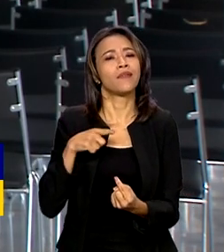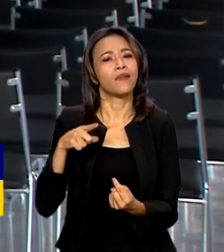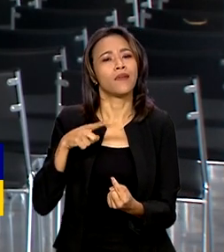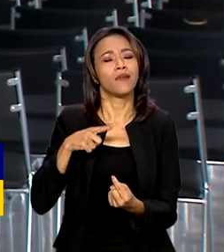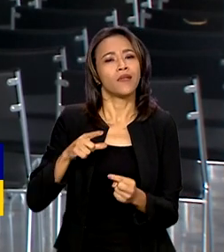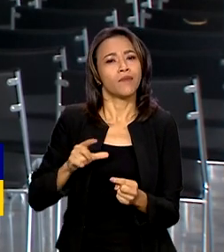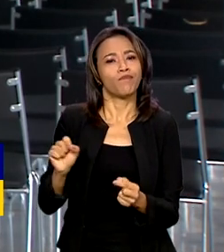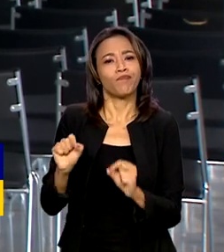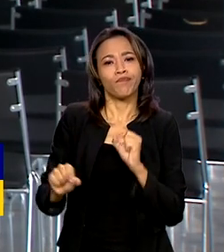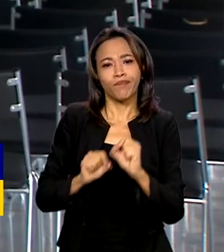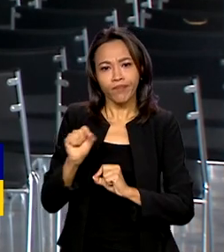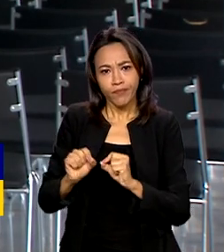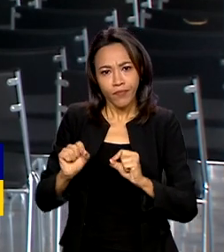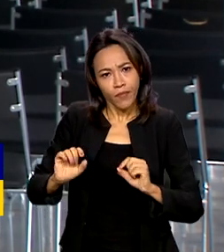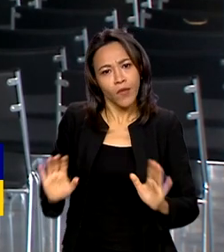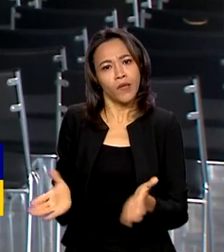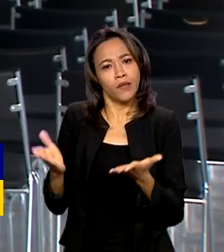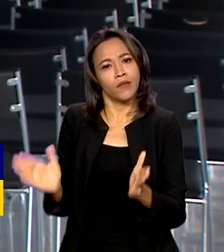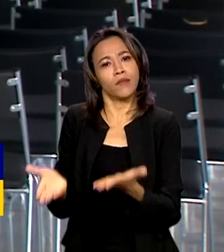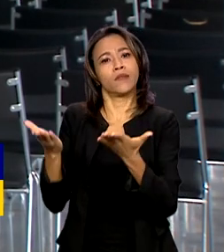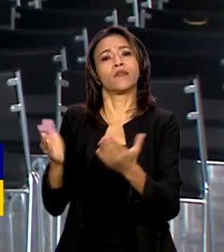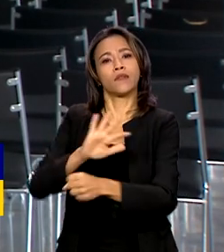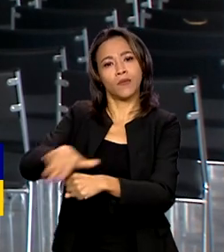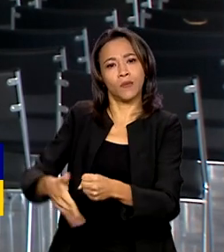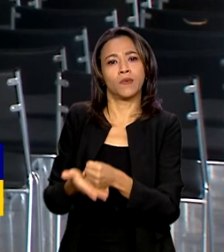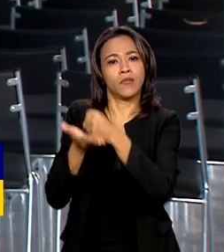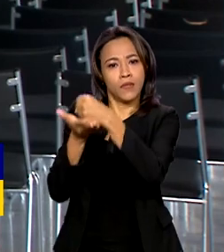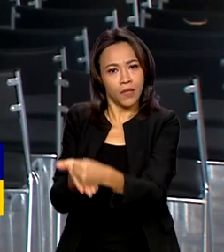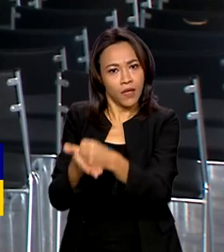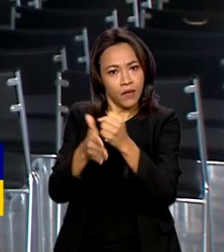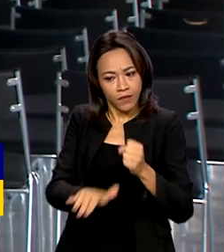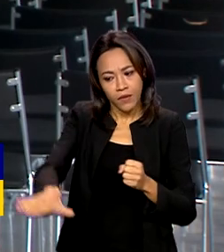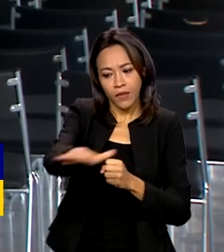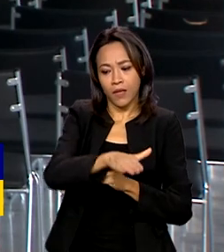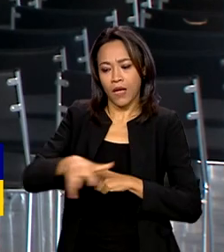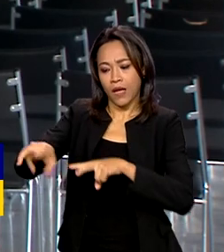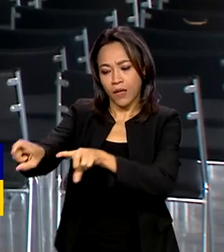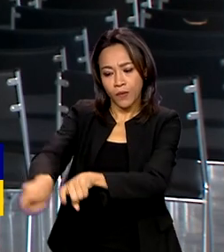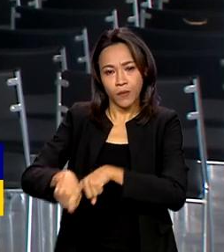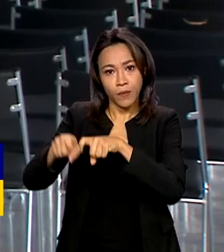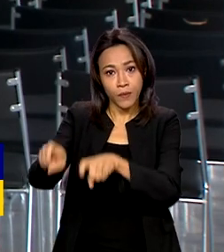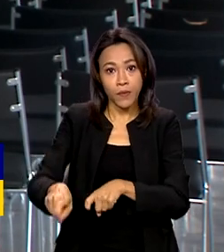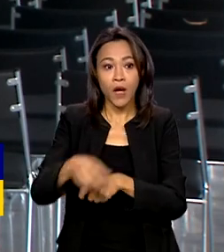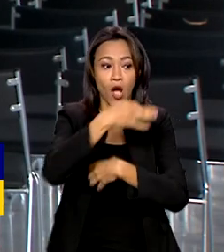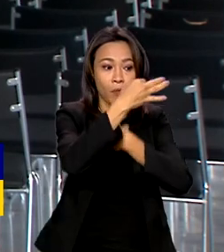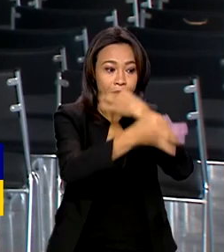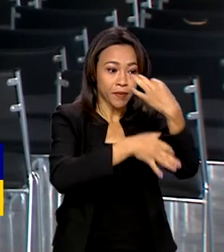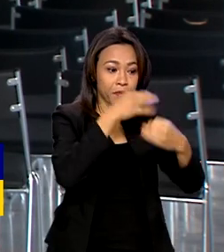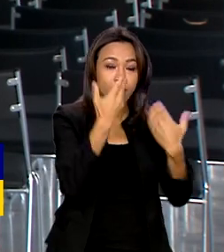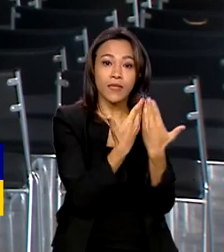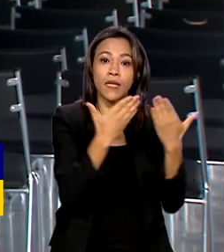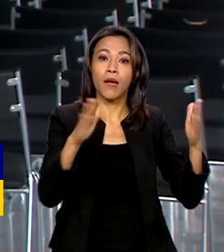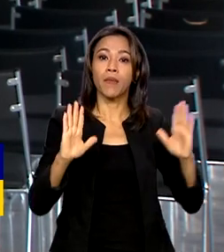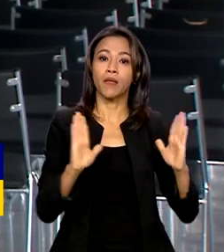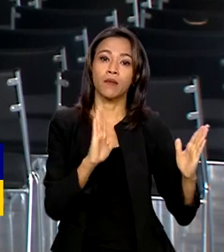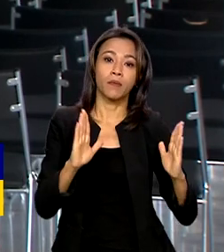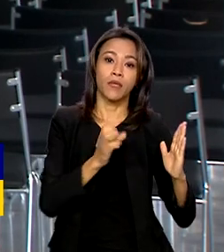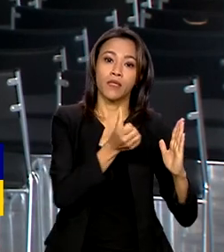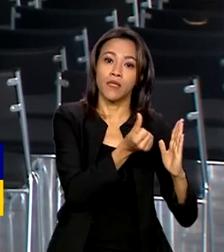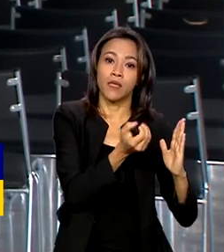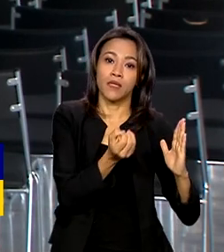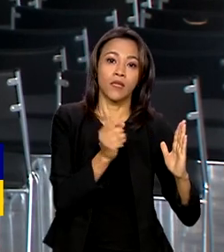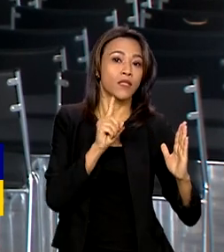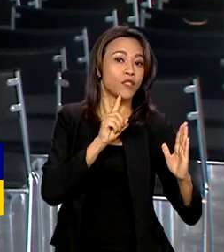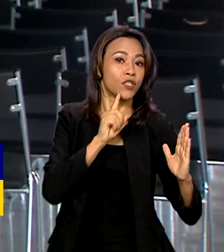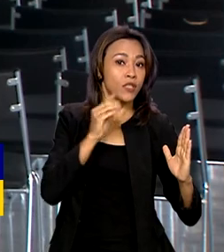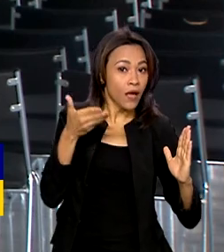promoção da produção sustentável no campo. A consulta pública vai ficar disponível por 60 dias. E essa e